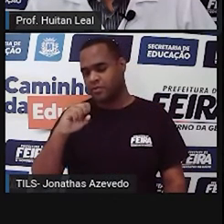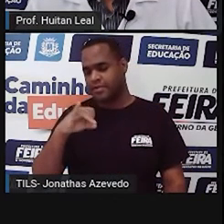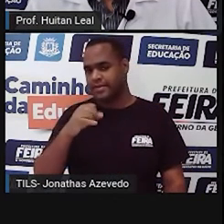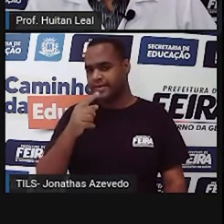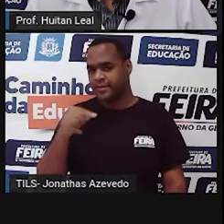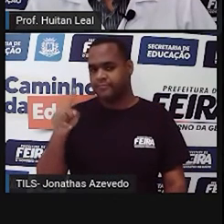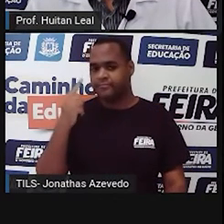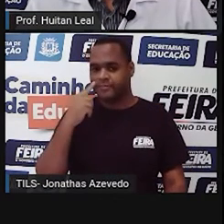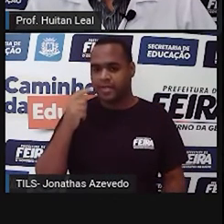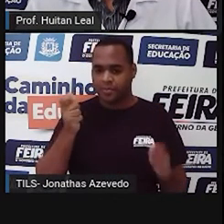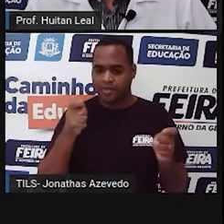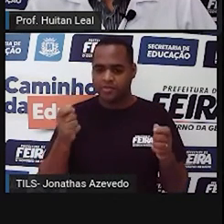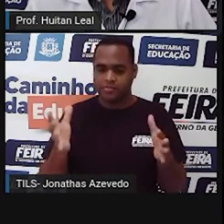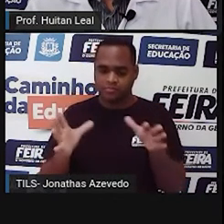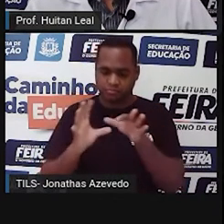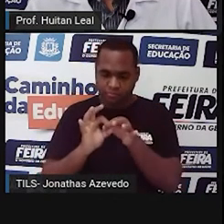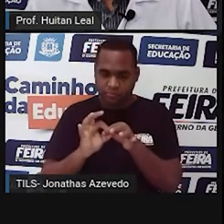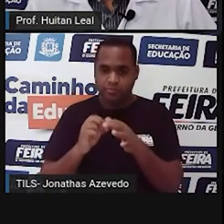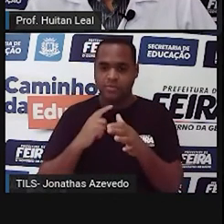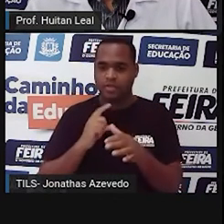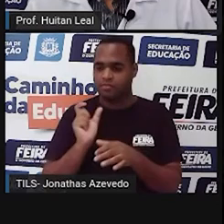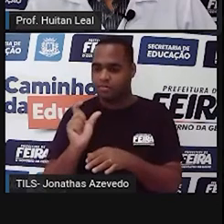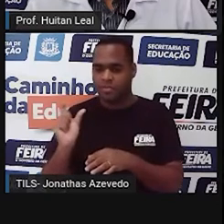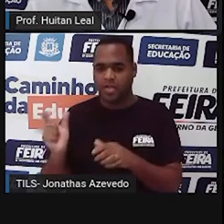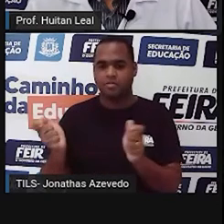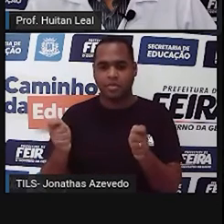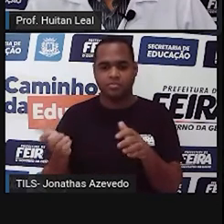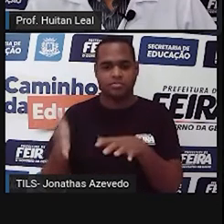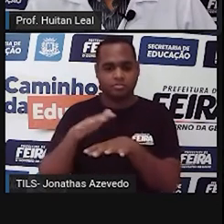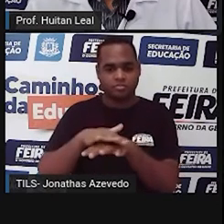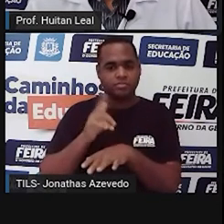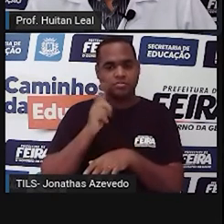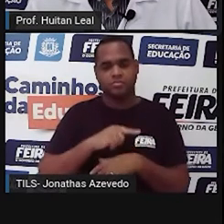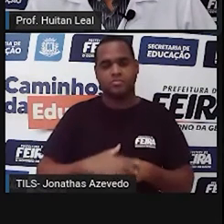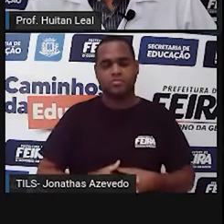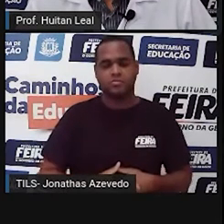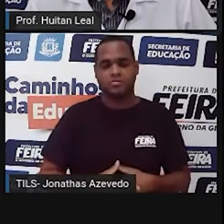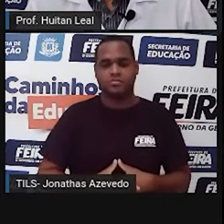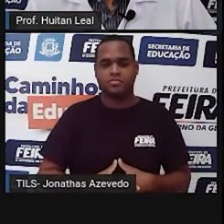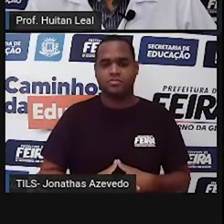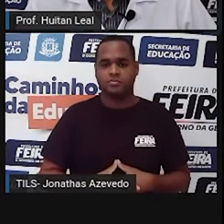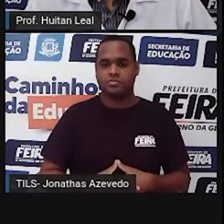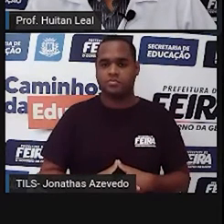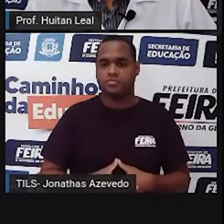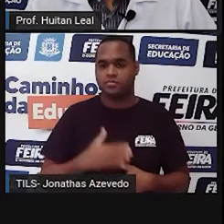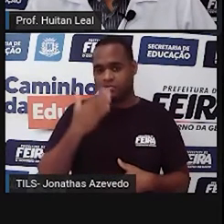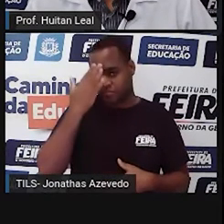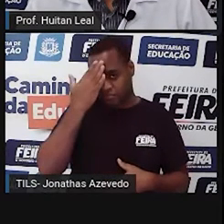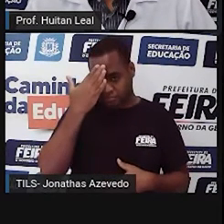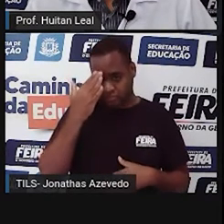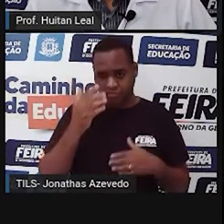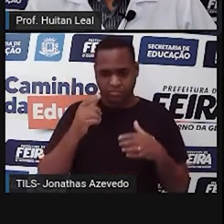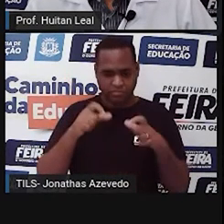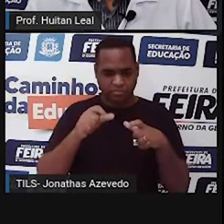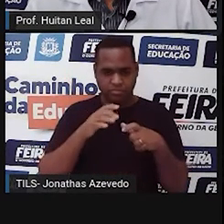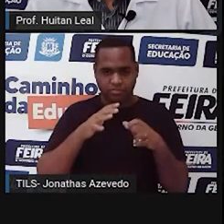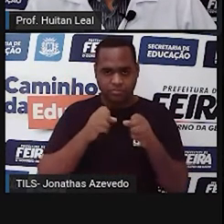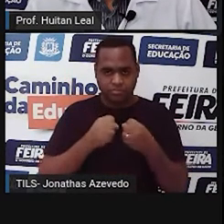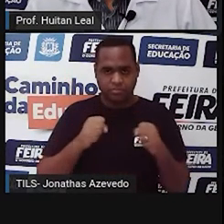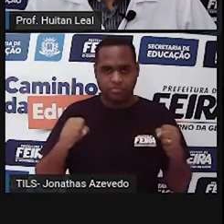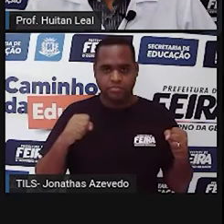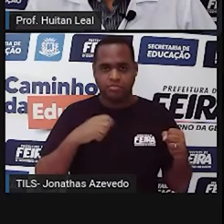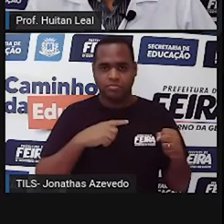Para unir uma palavra à outra. Olha como fica agora. Saibam que a maior parte do planeta é